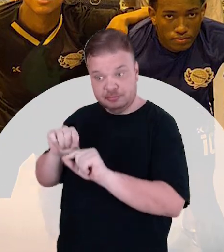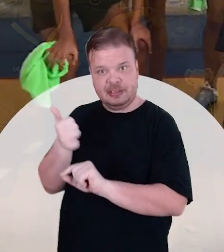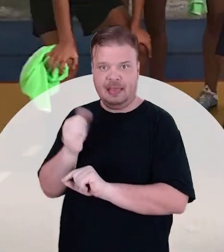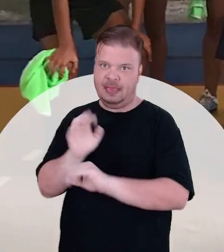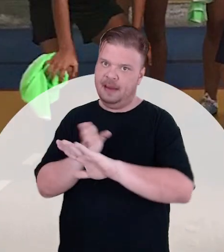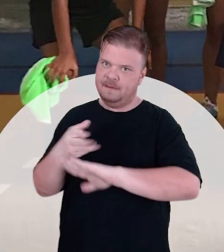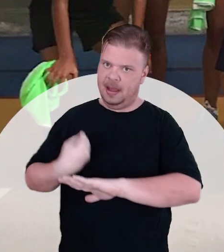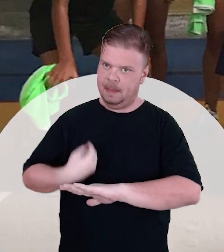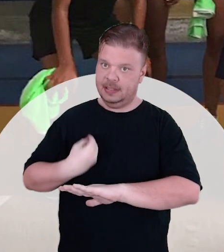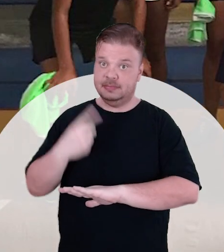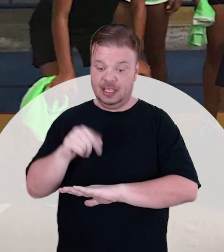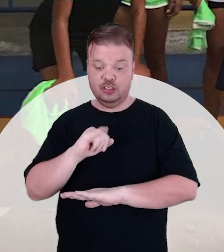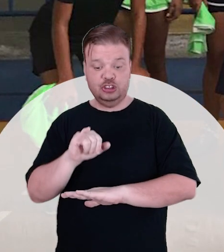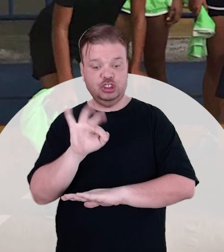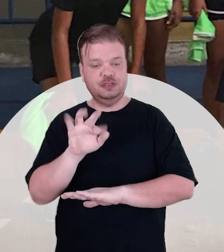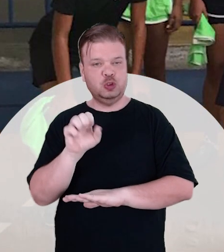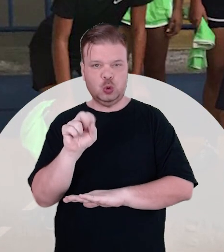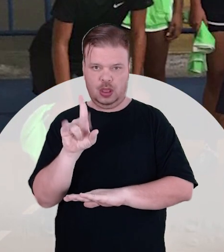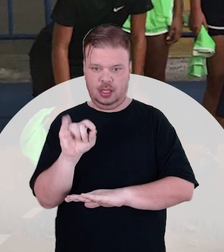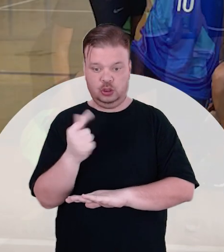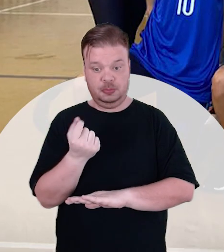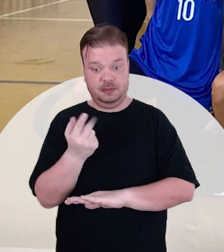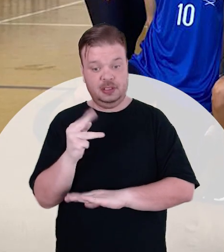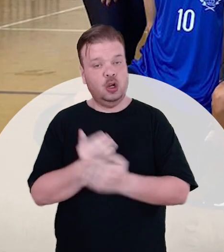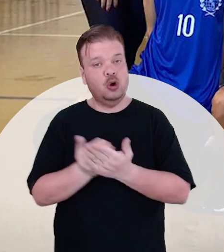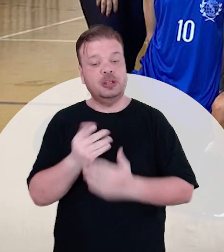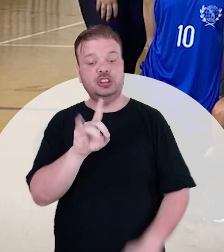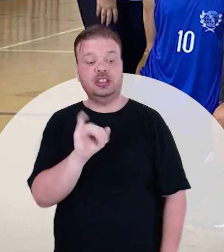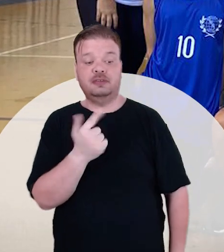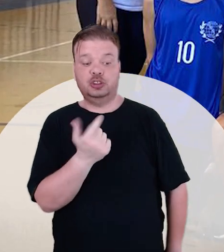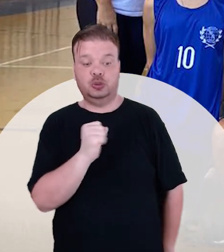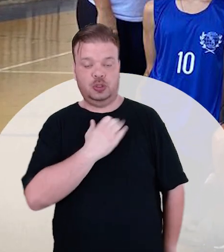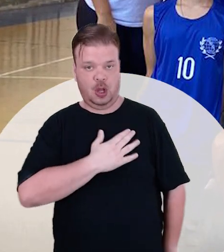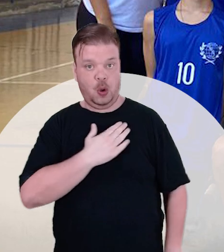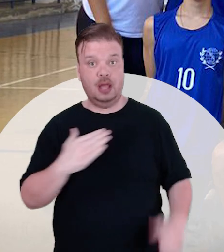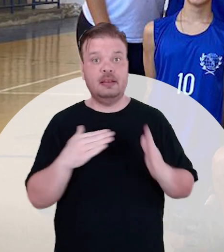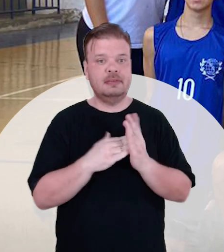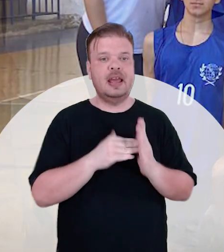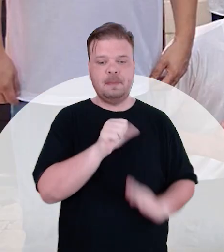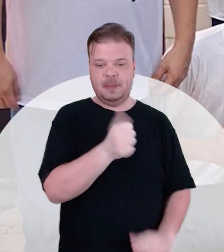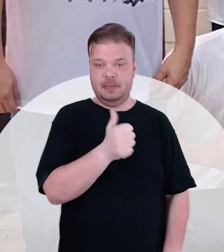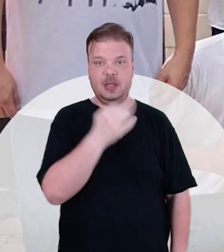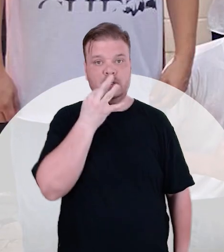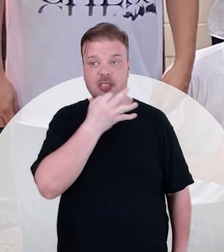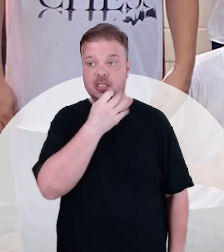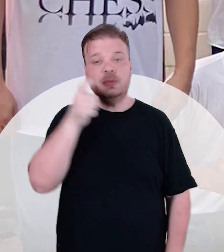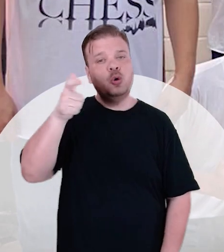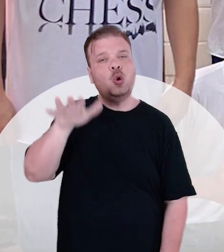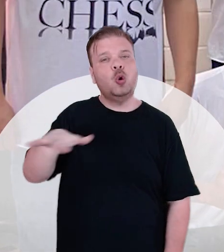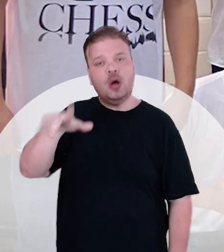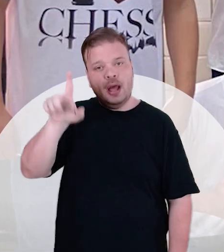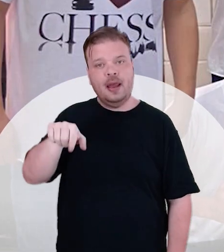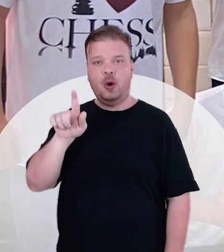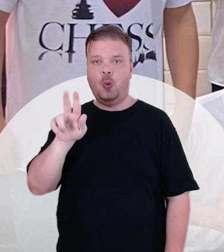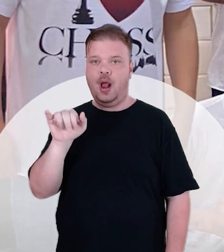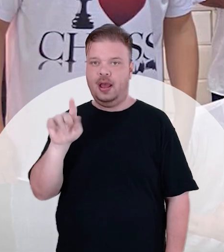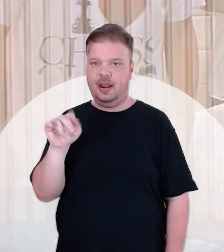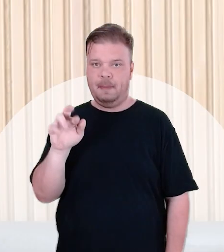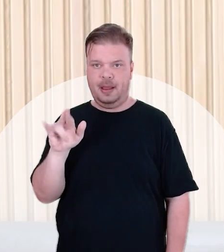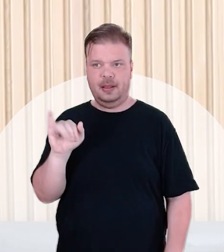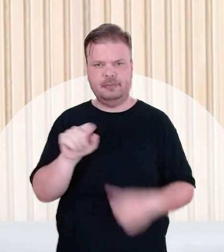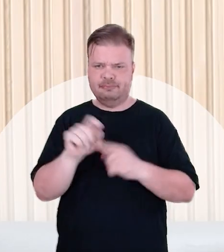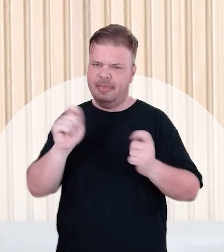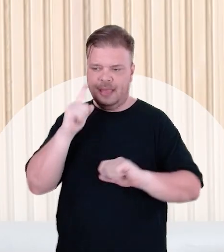compete em 10 das 11 modalidades. O GIF Sudeste 2023 acontece de 28 de agosto a 1º de setembro, em